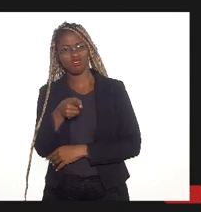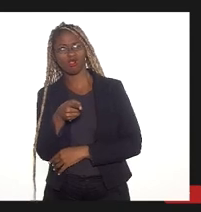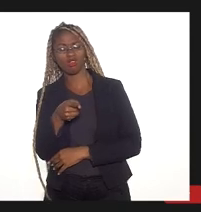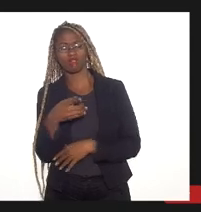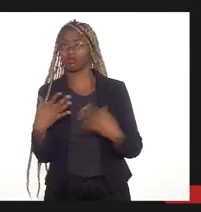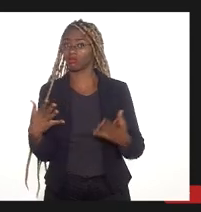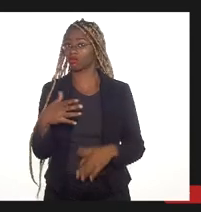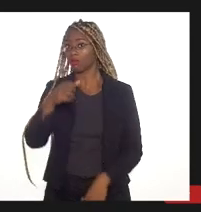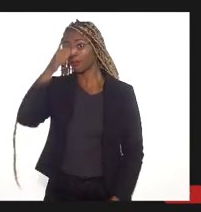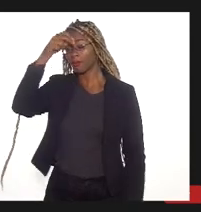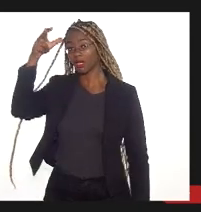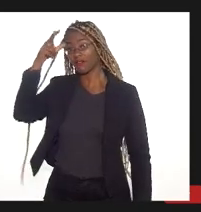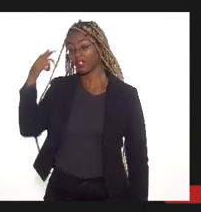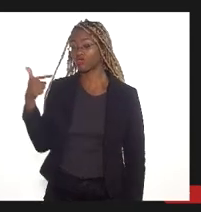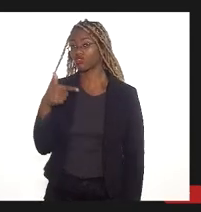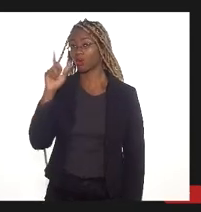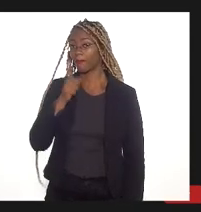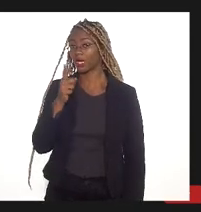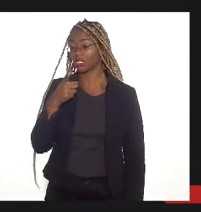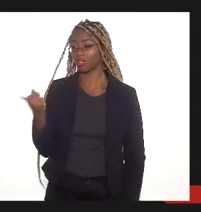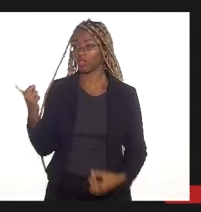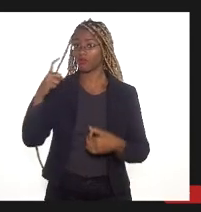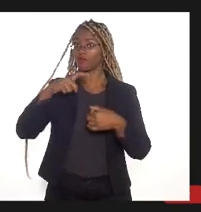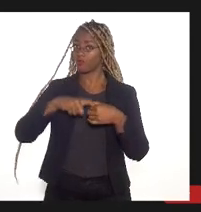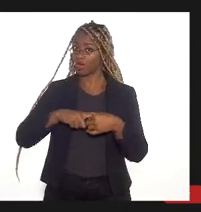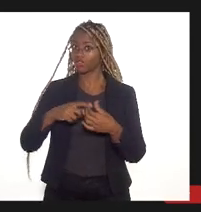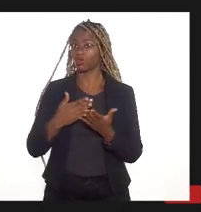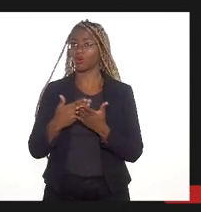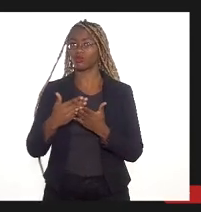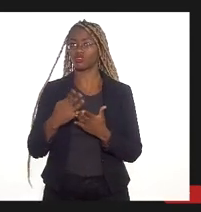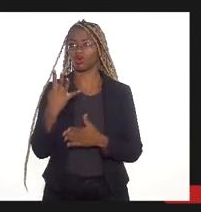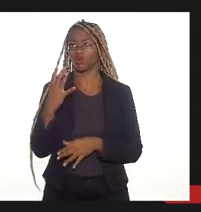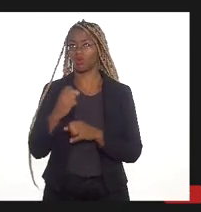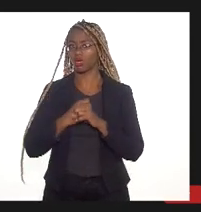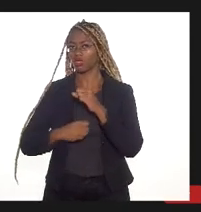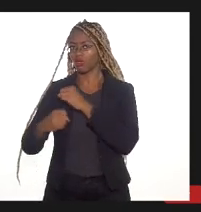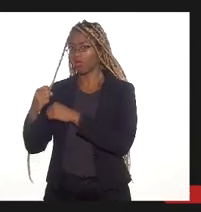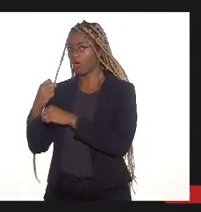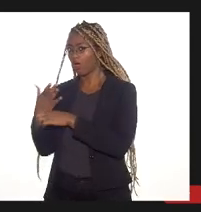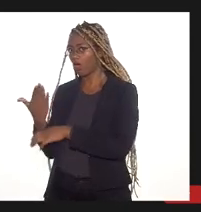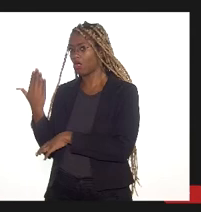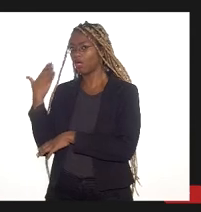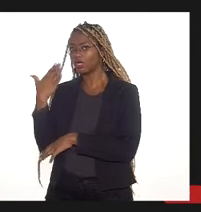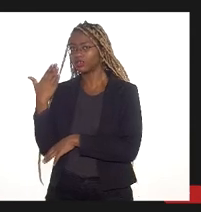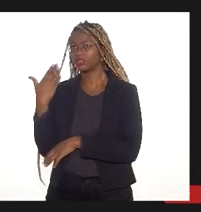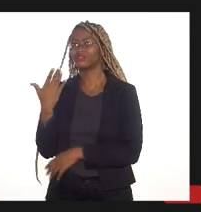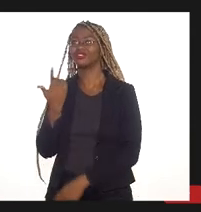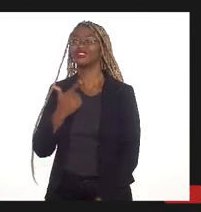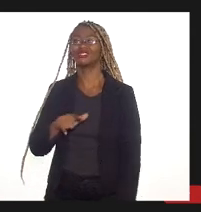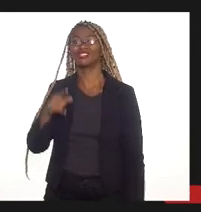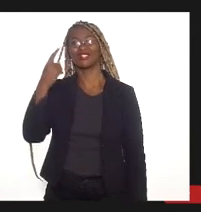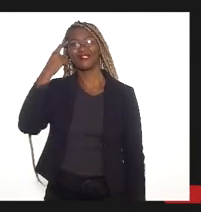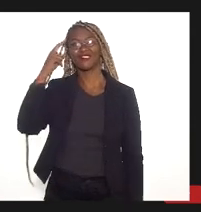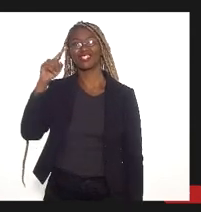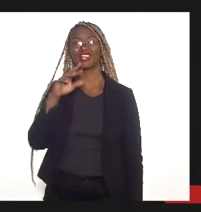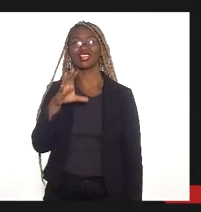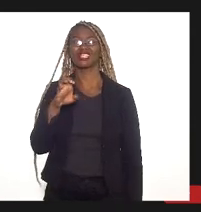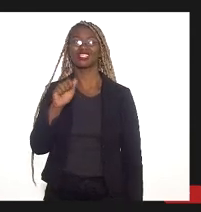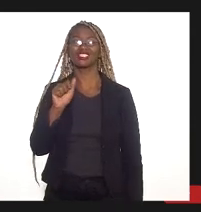o prefeito retorna no segundo mandato, que se iniciou há quatro anos atrás, começa com a ideia de novo se asa nessa área.